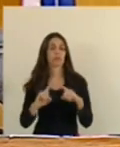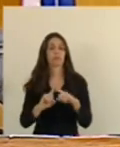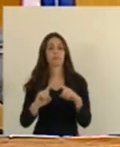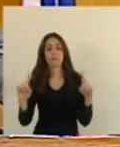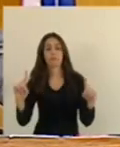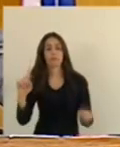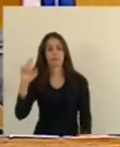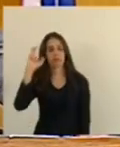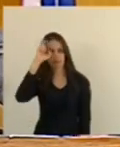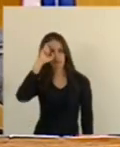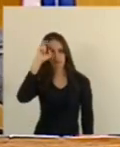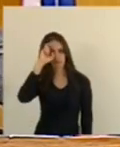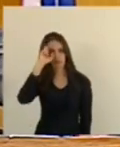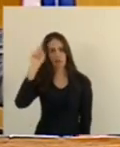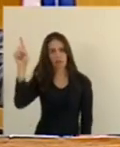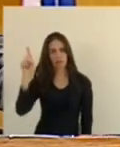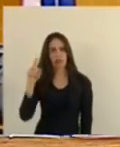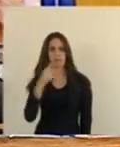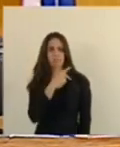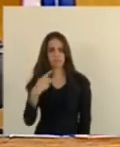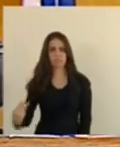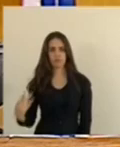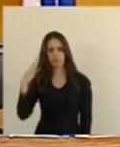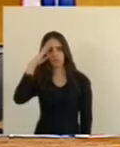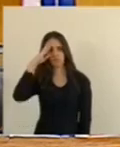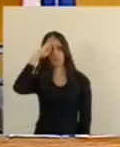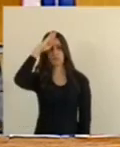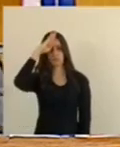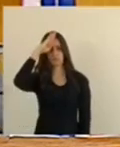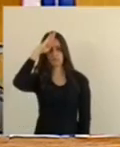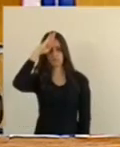Bolsonaro Estava transmitindo